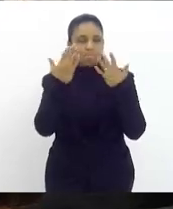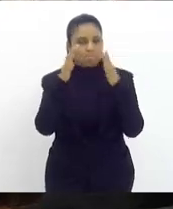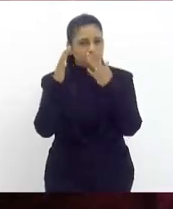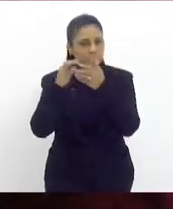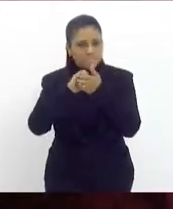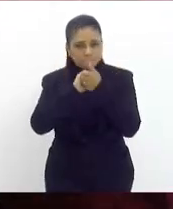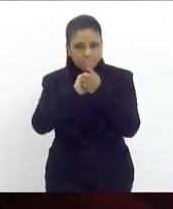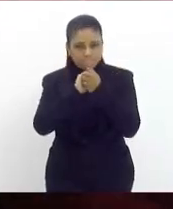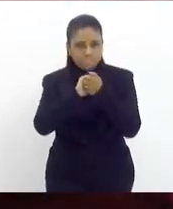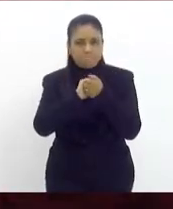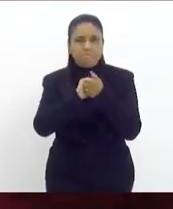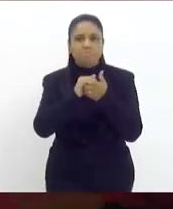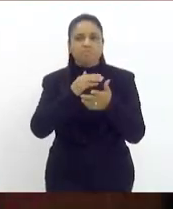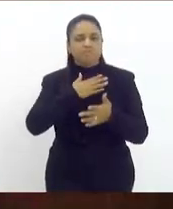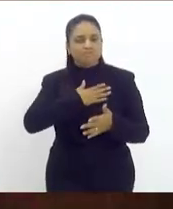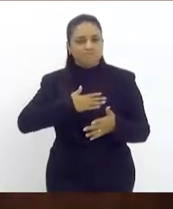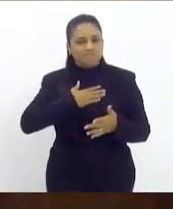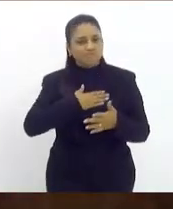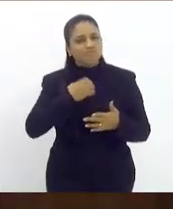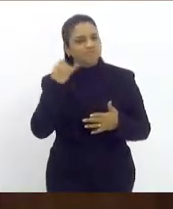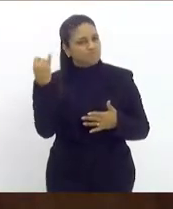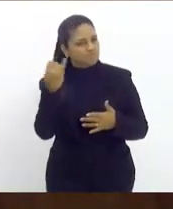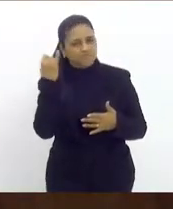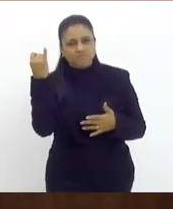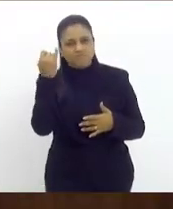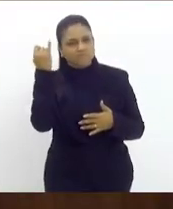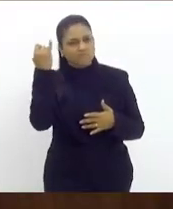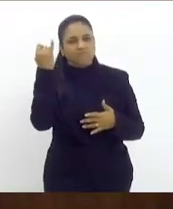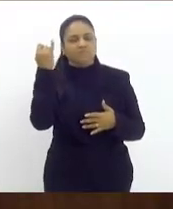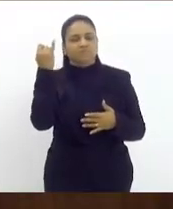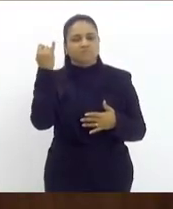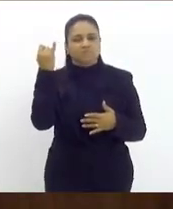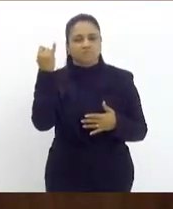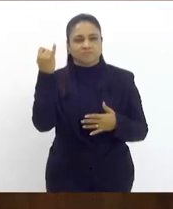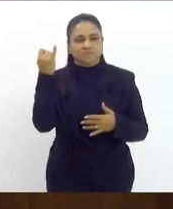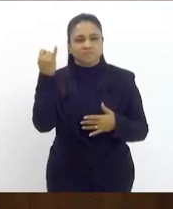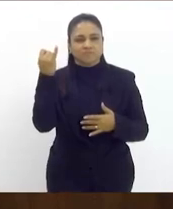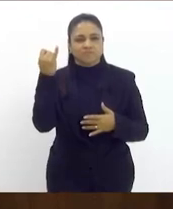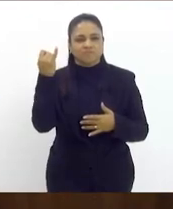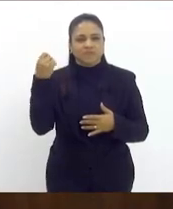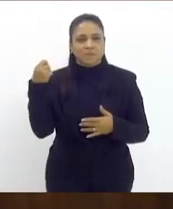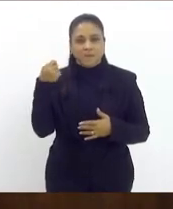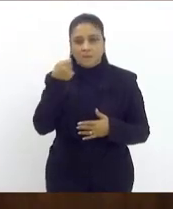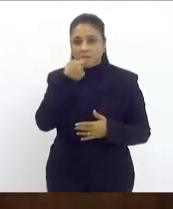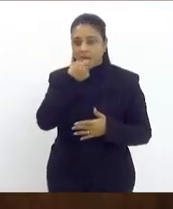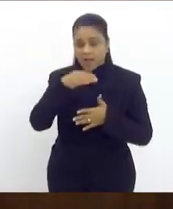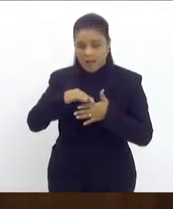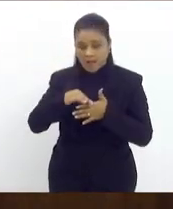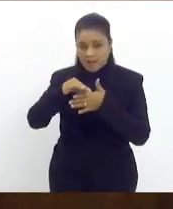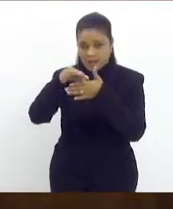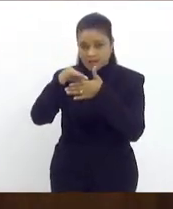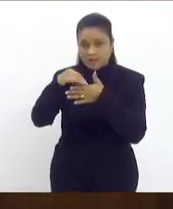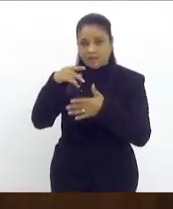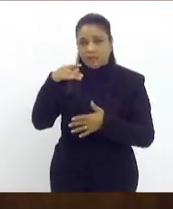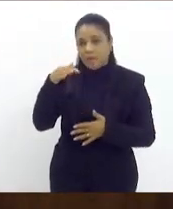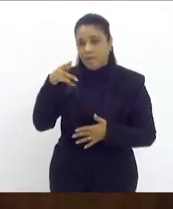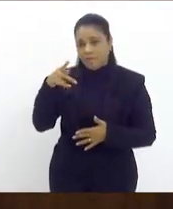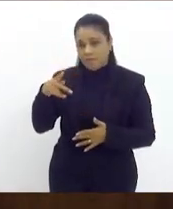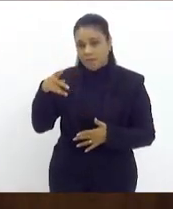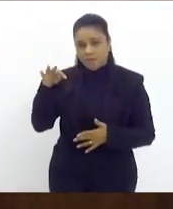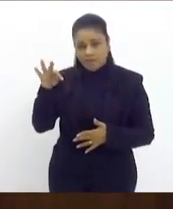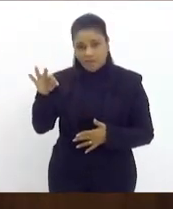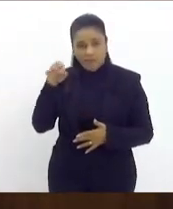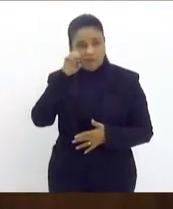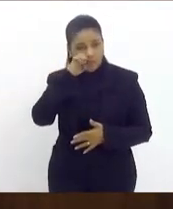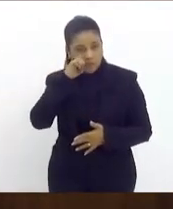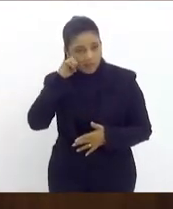importante como foi falado aqui pela líder, nossa líder do PT, a Élica e